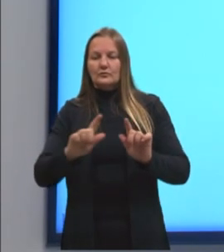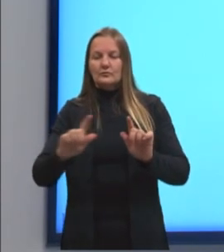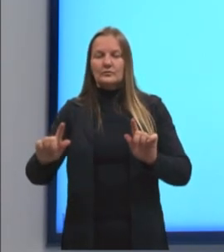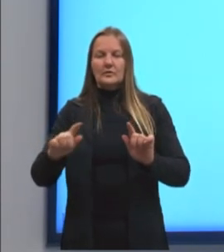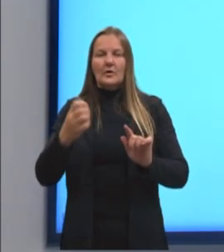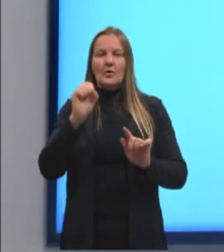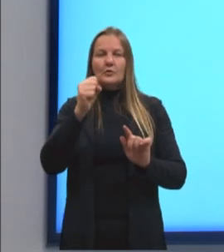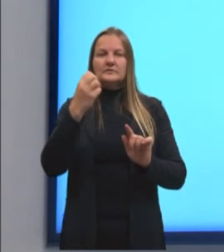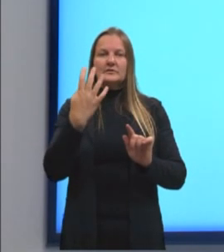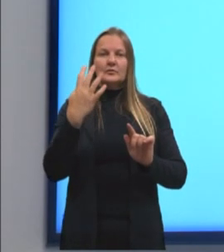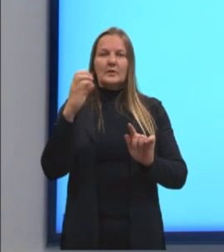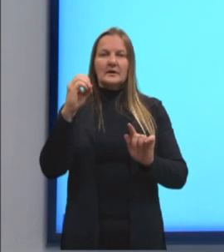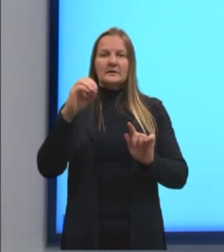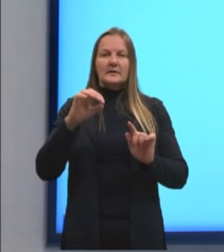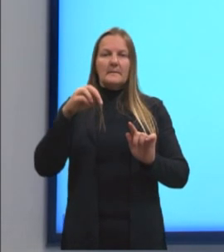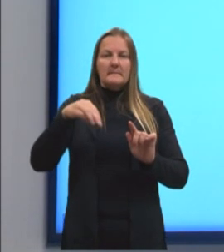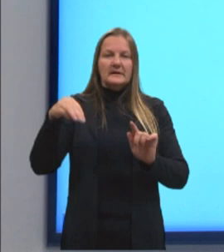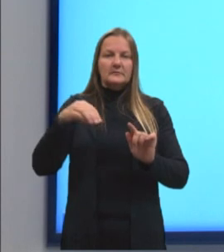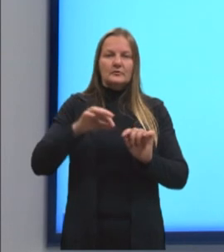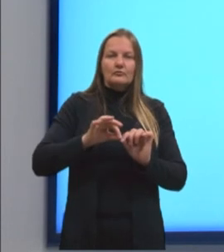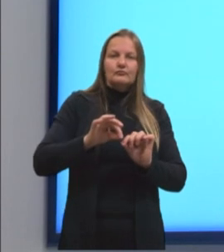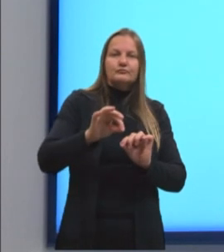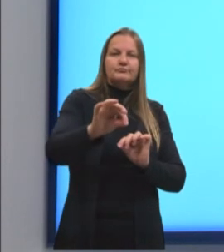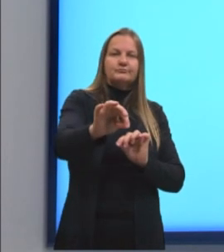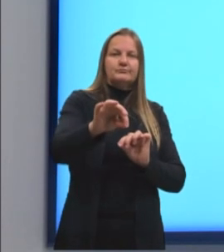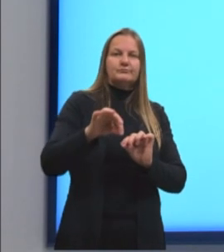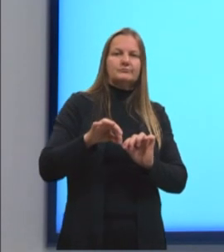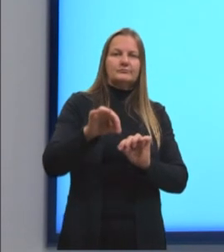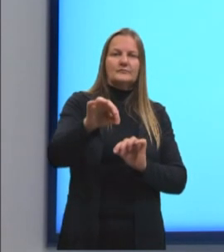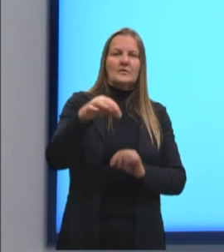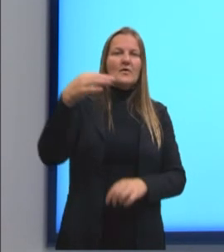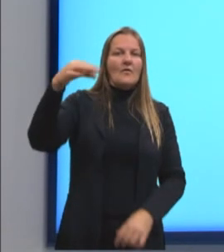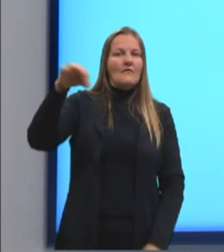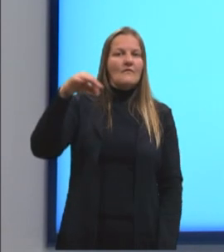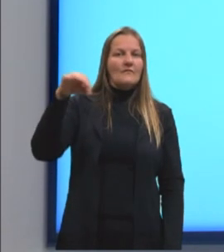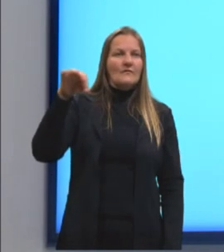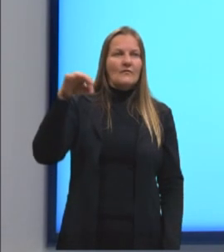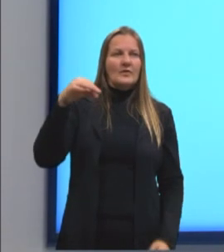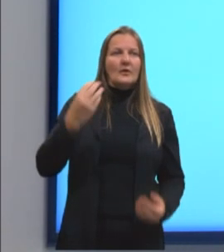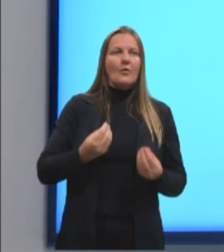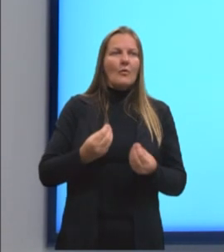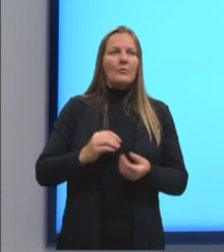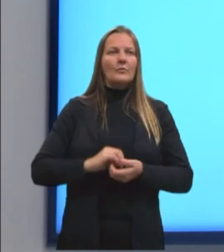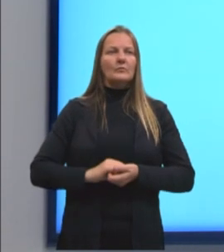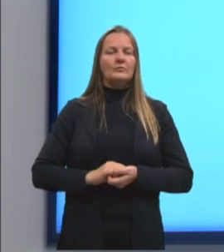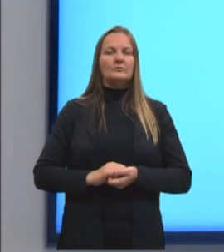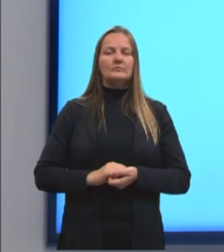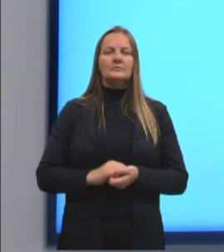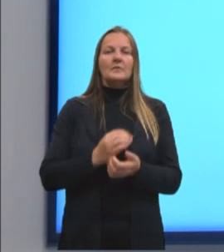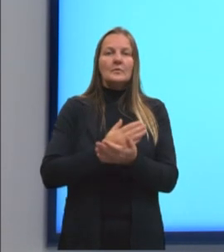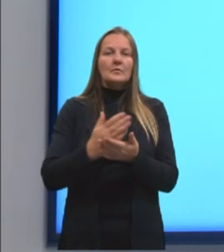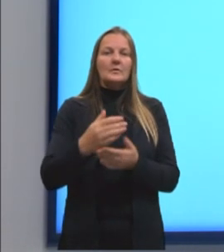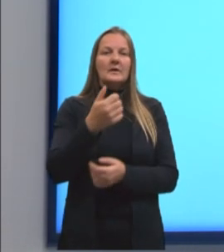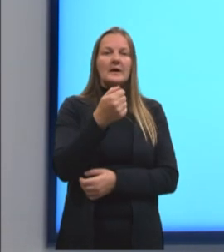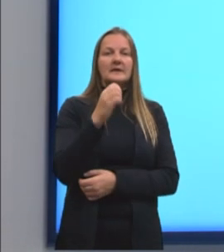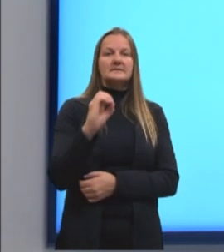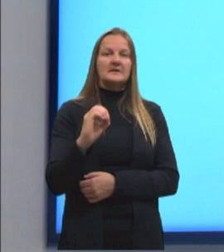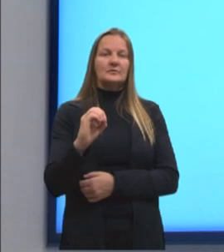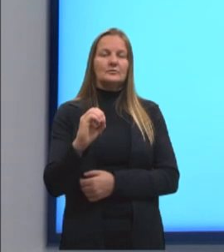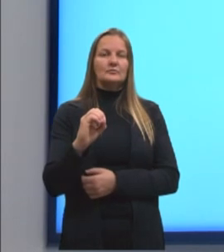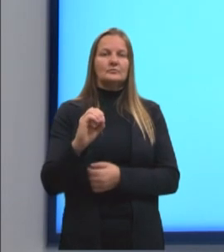840 milímetros de comprimento. A nova folha, então, é a partir dessa folha A0,